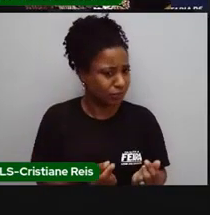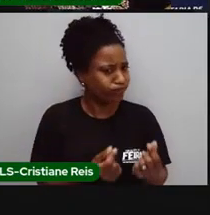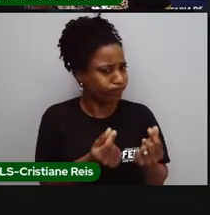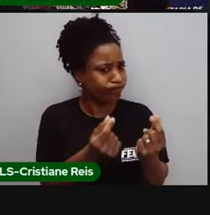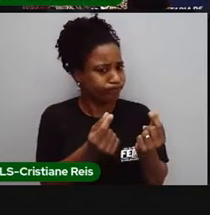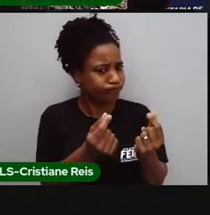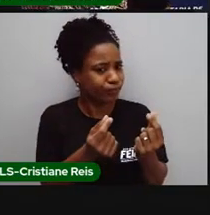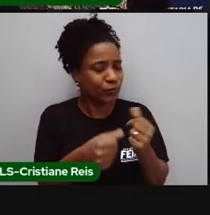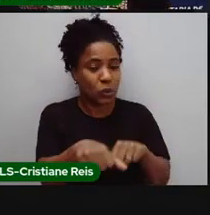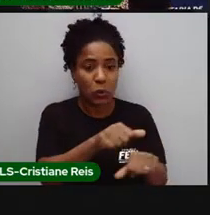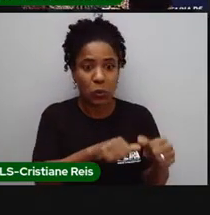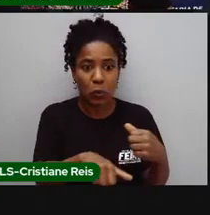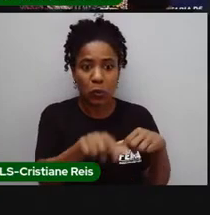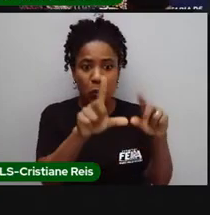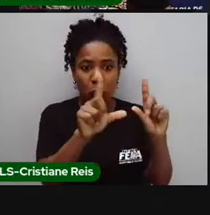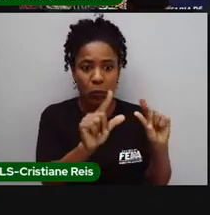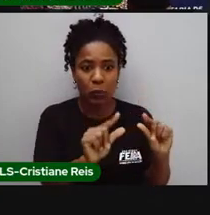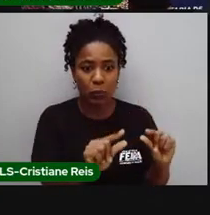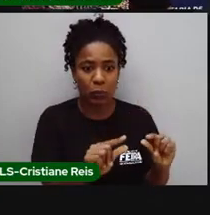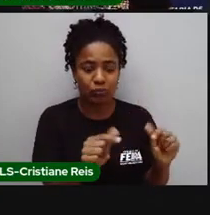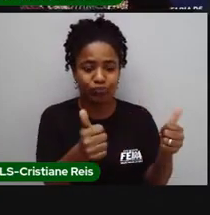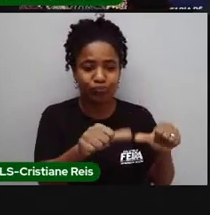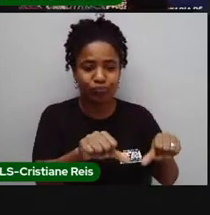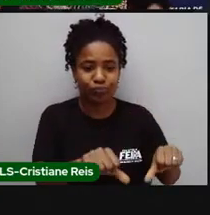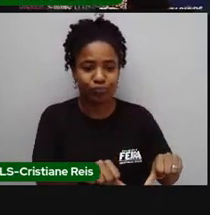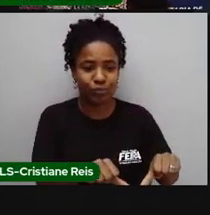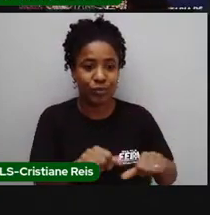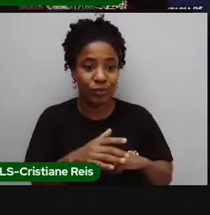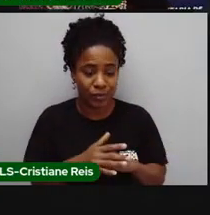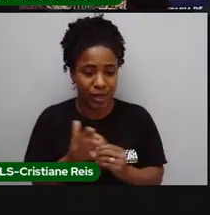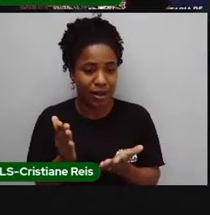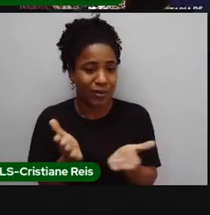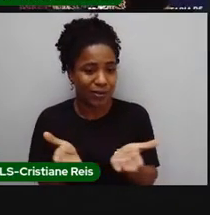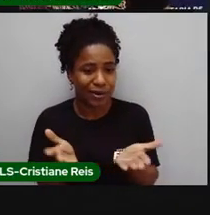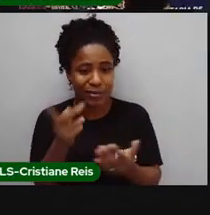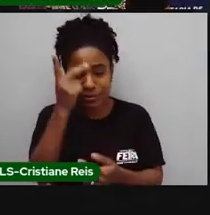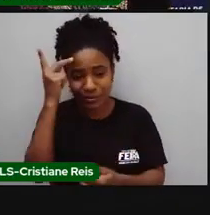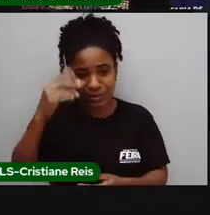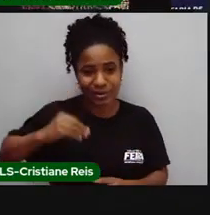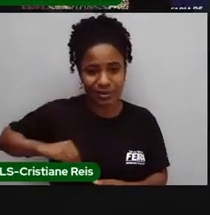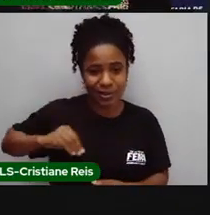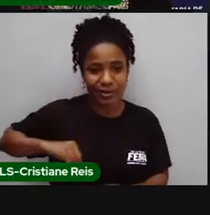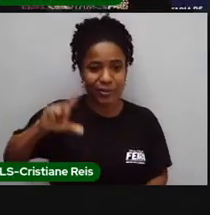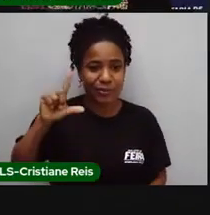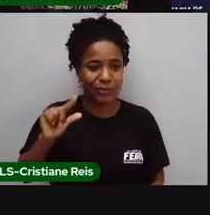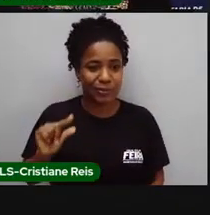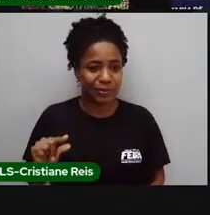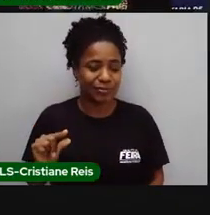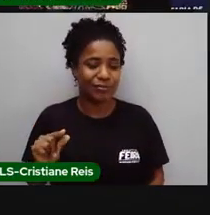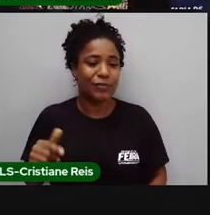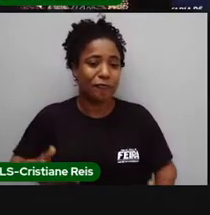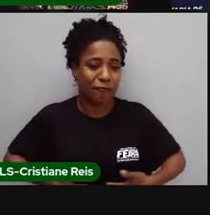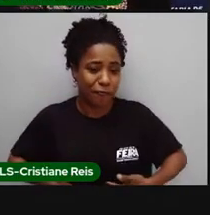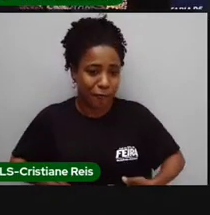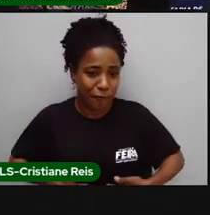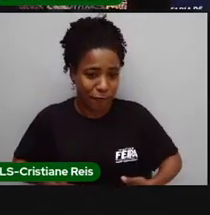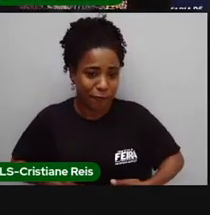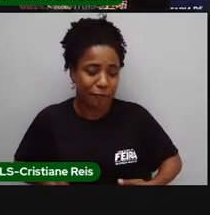estão desempregadas, a quantidade de pessoas que estão, né, agora, completamente desalentadas aí, né.